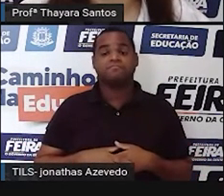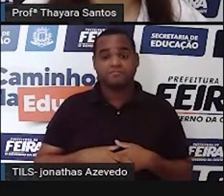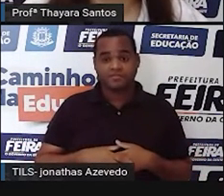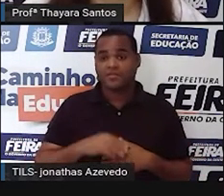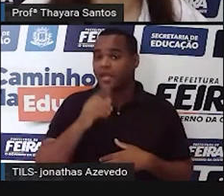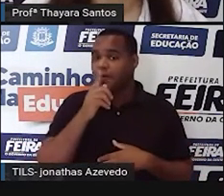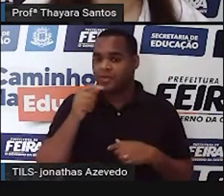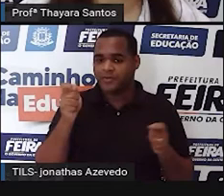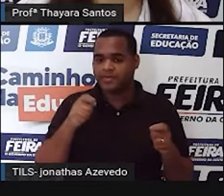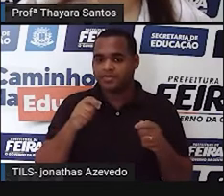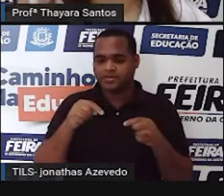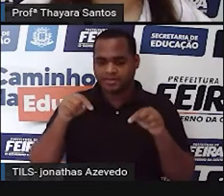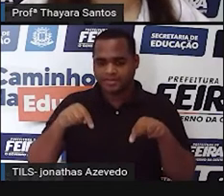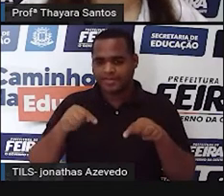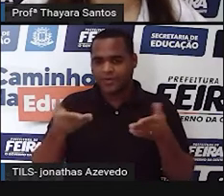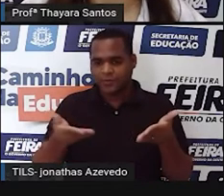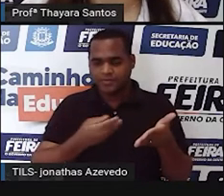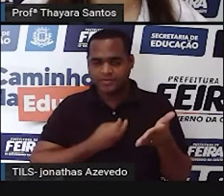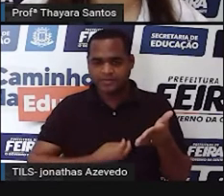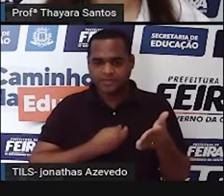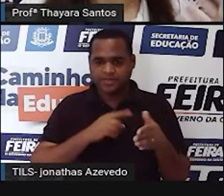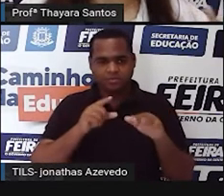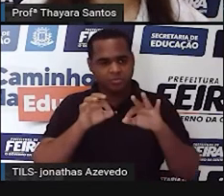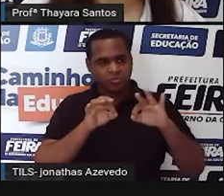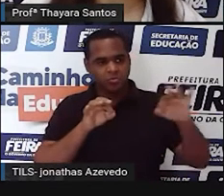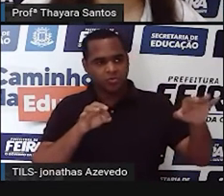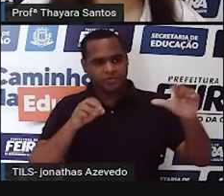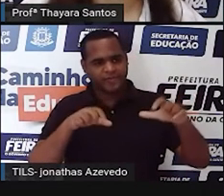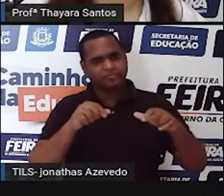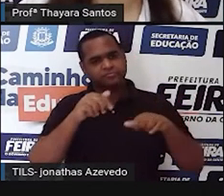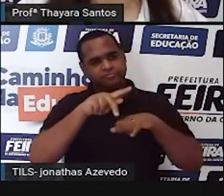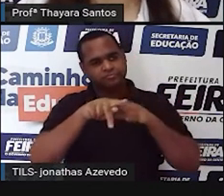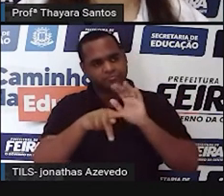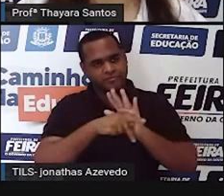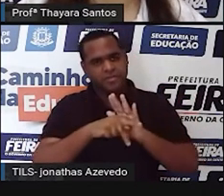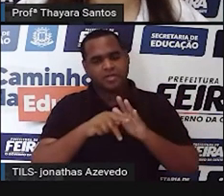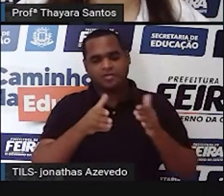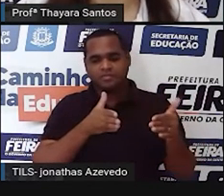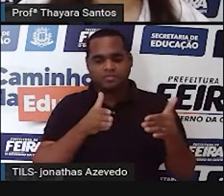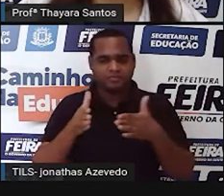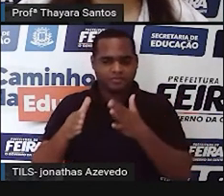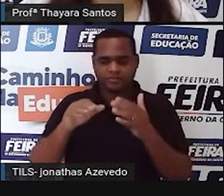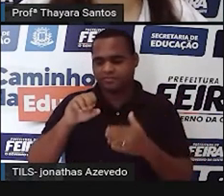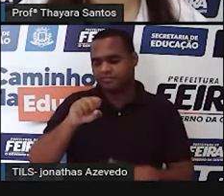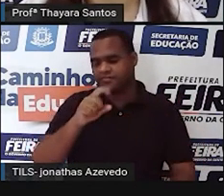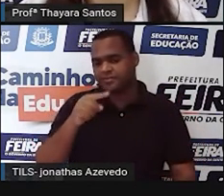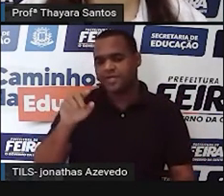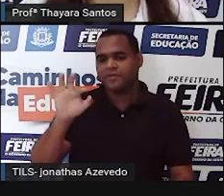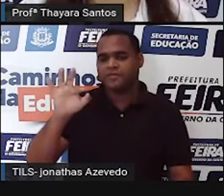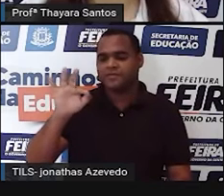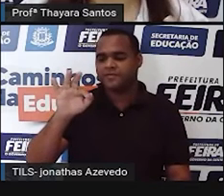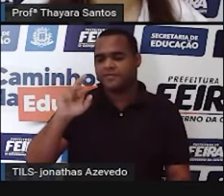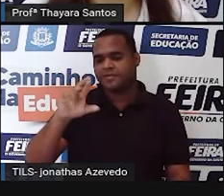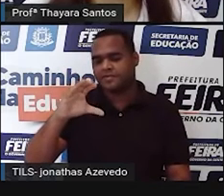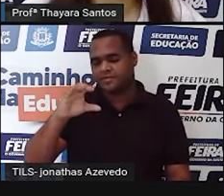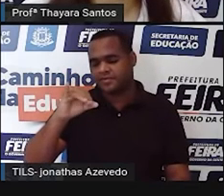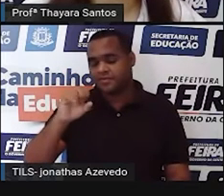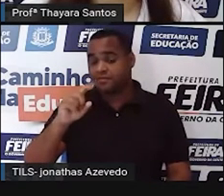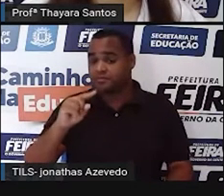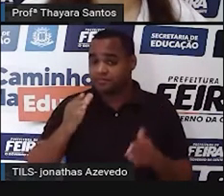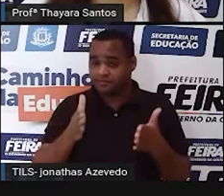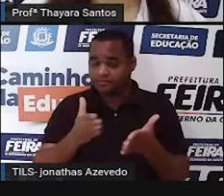consome hoje aqui, mesmo num lugar tão longe, vem de lá. O Rio São Francisco nasce na região do Cerrado e a gente